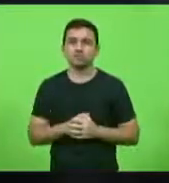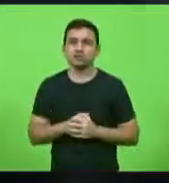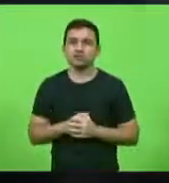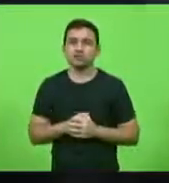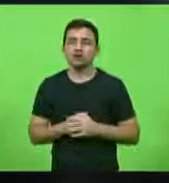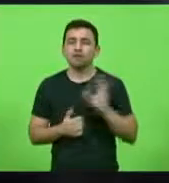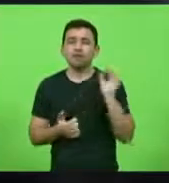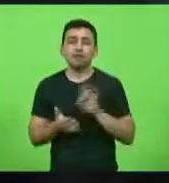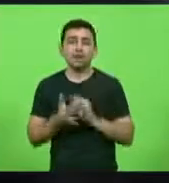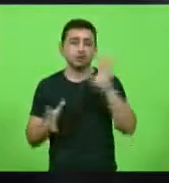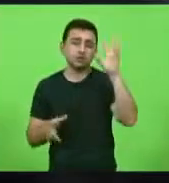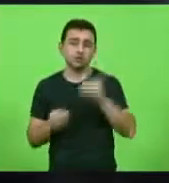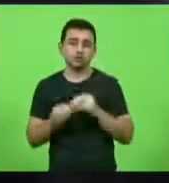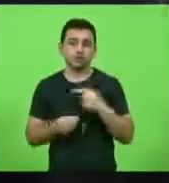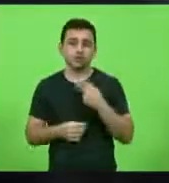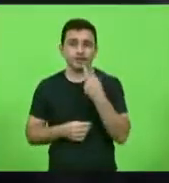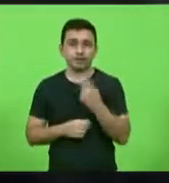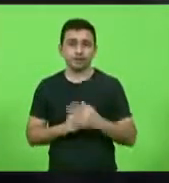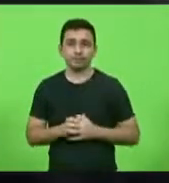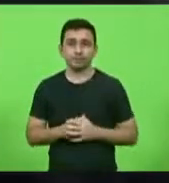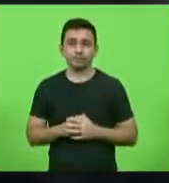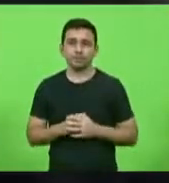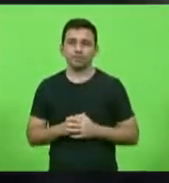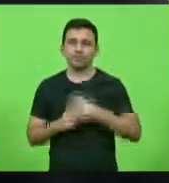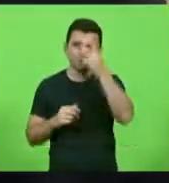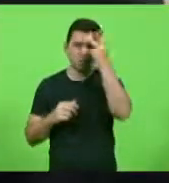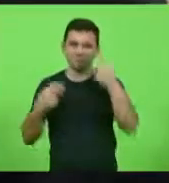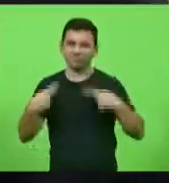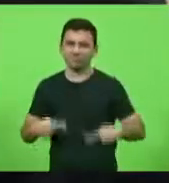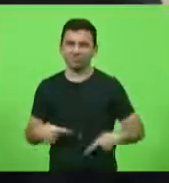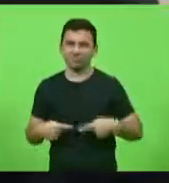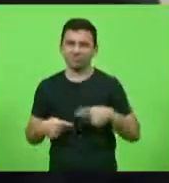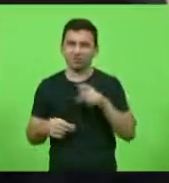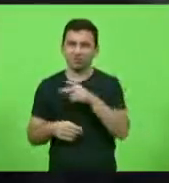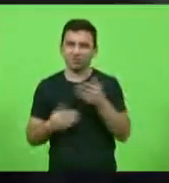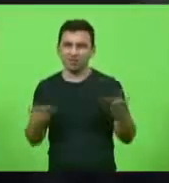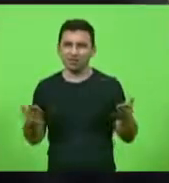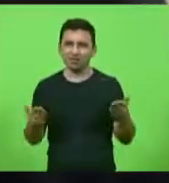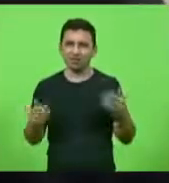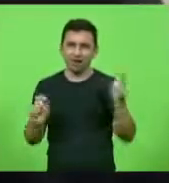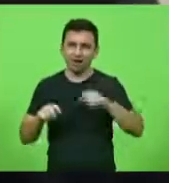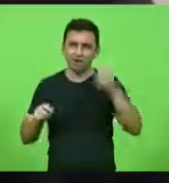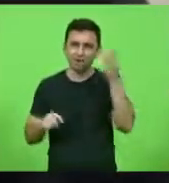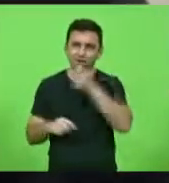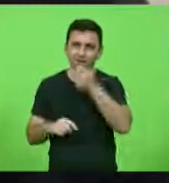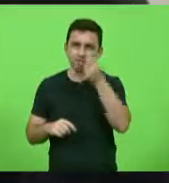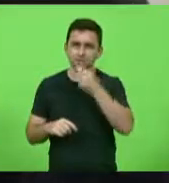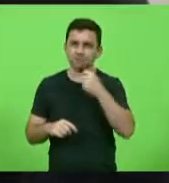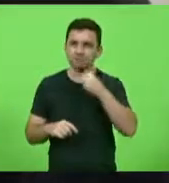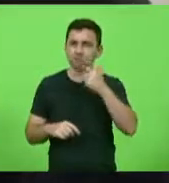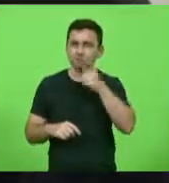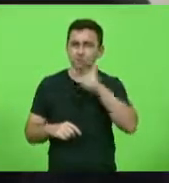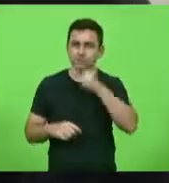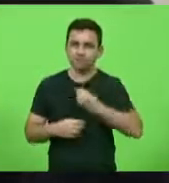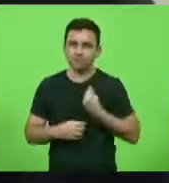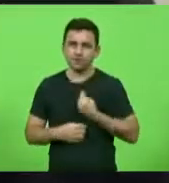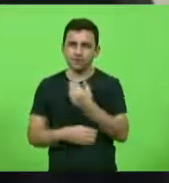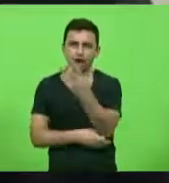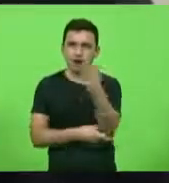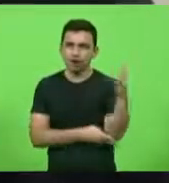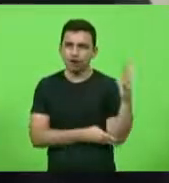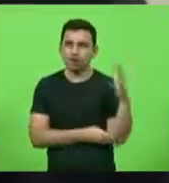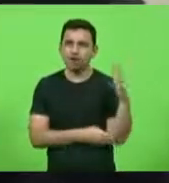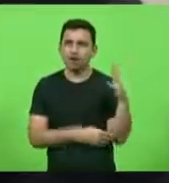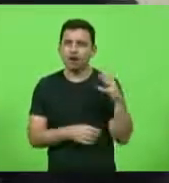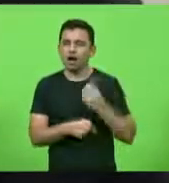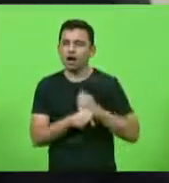forma resume o que eu falei o ser humano só se tornou uma espécie que sobreviveu na natureza por tantos anos sem